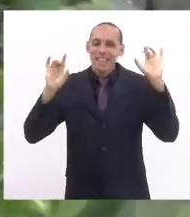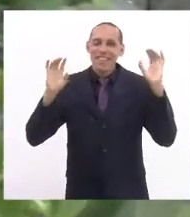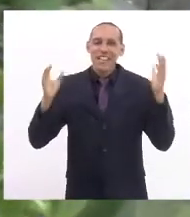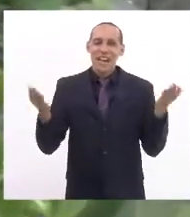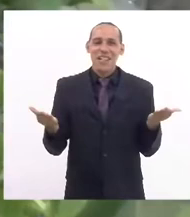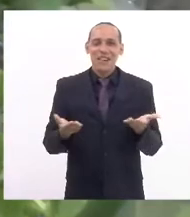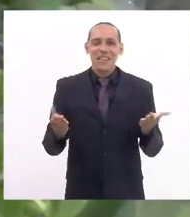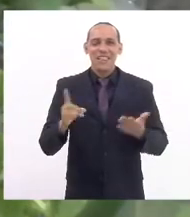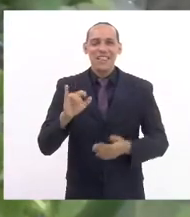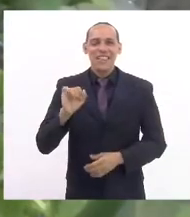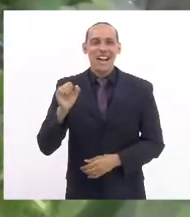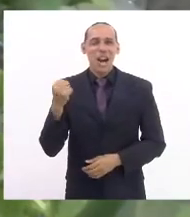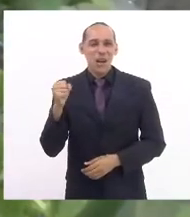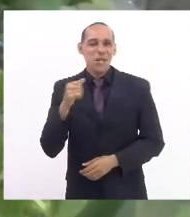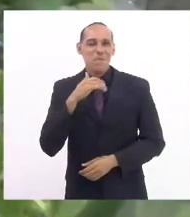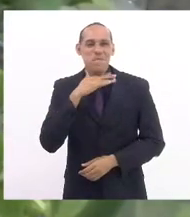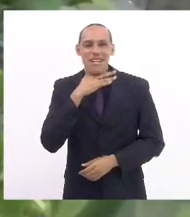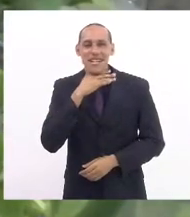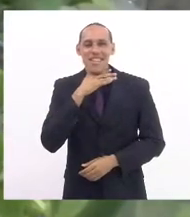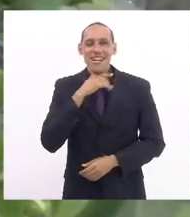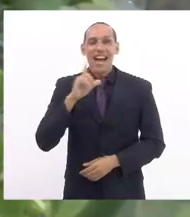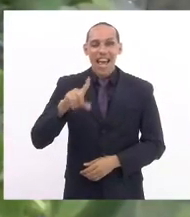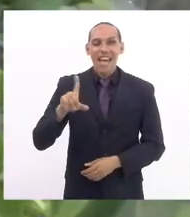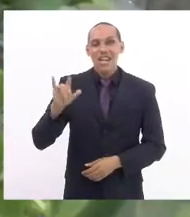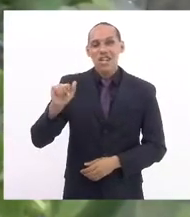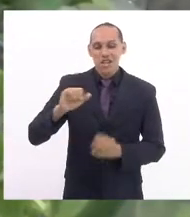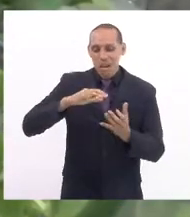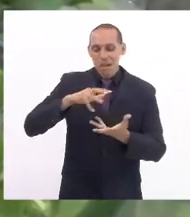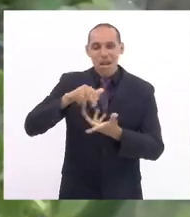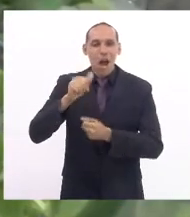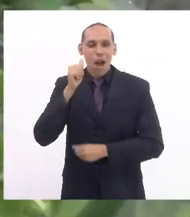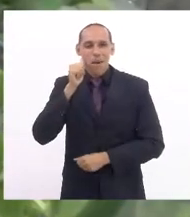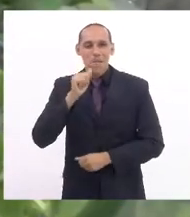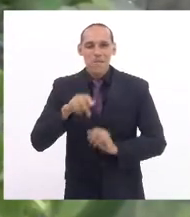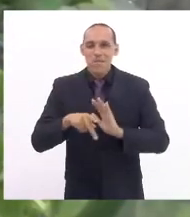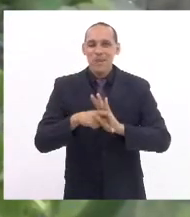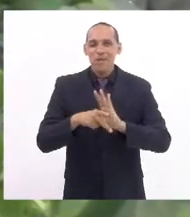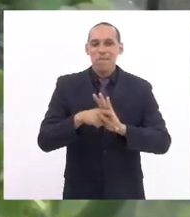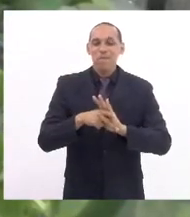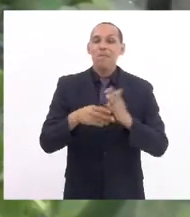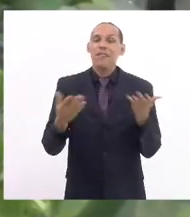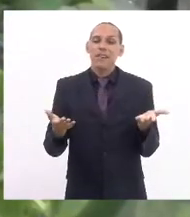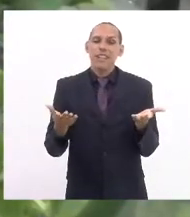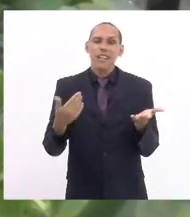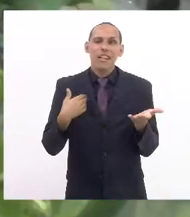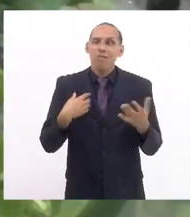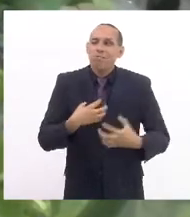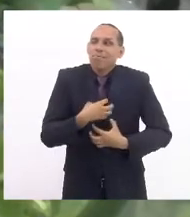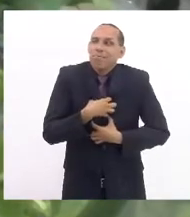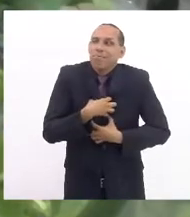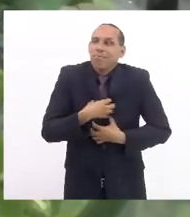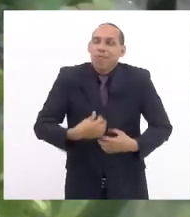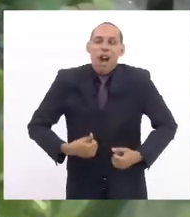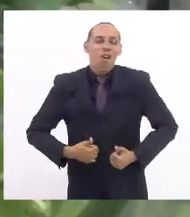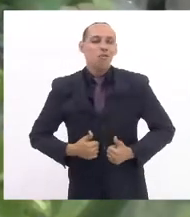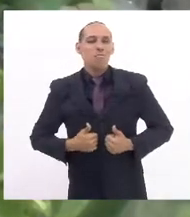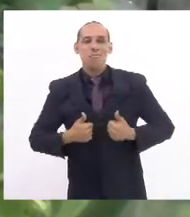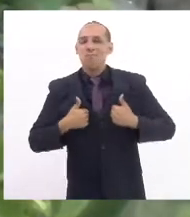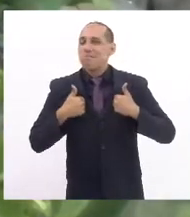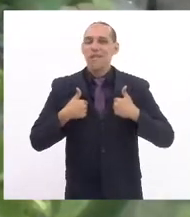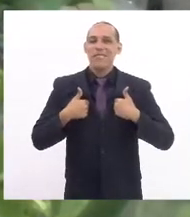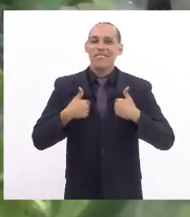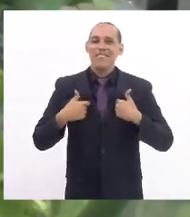hoje, dia 8 de março, o Dia Internacional das Mulheres. E eu sinto muito orgulho, deputada Tia Ju,